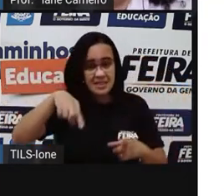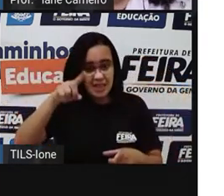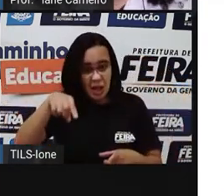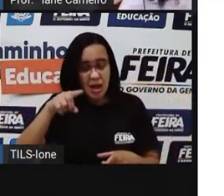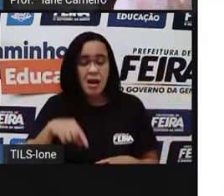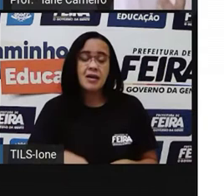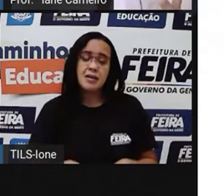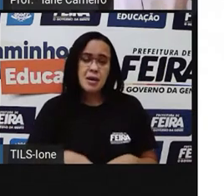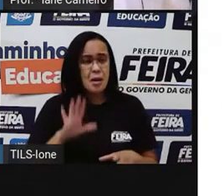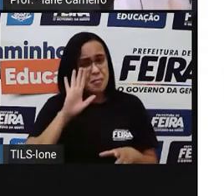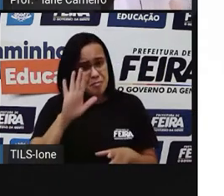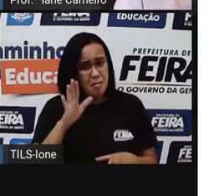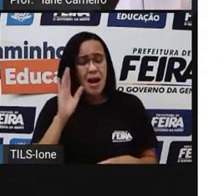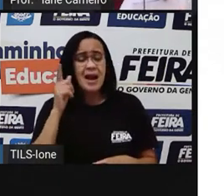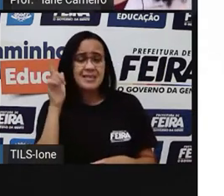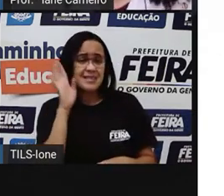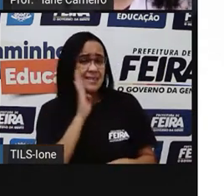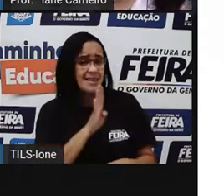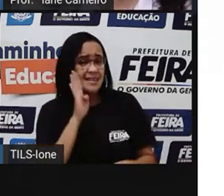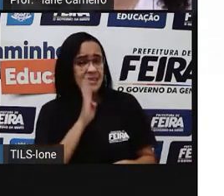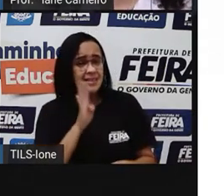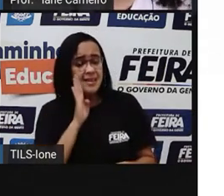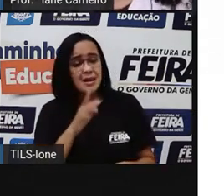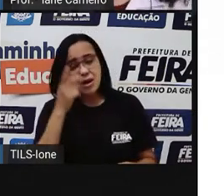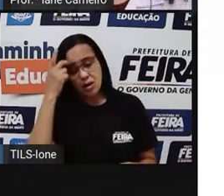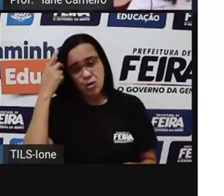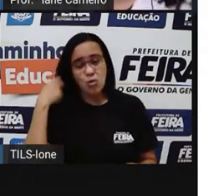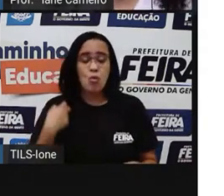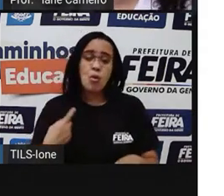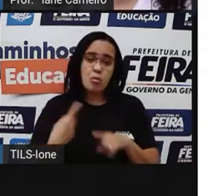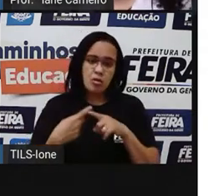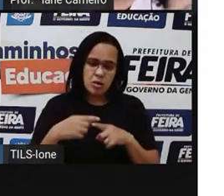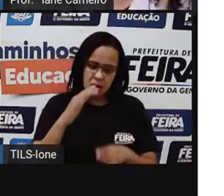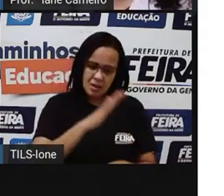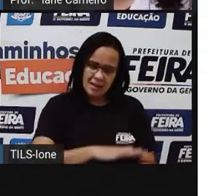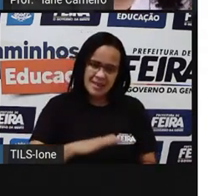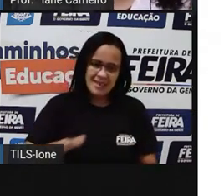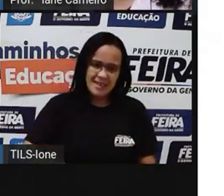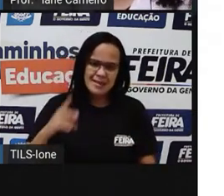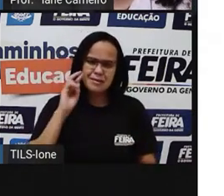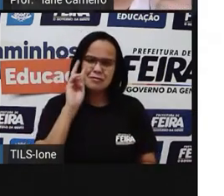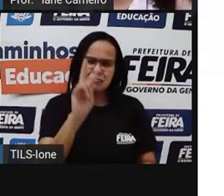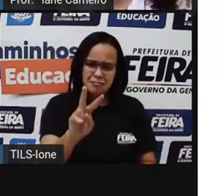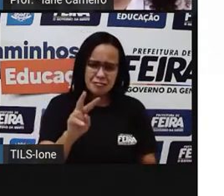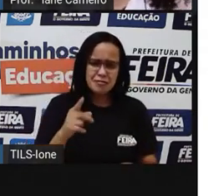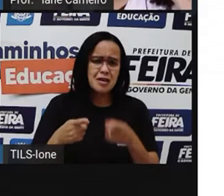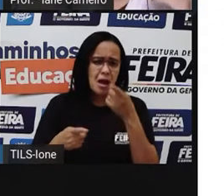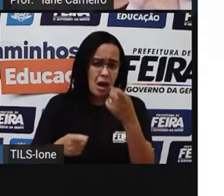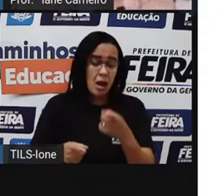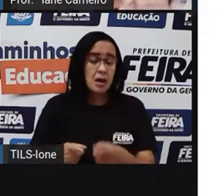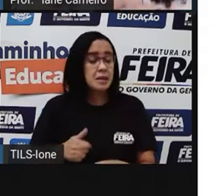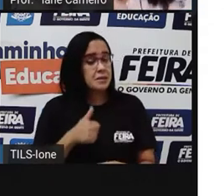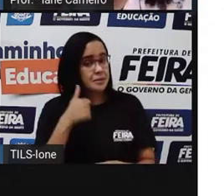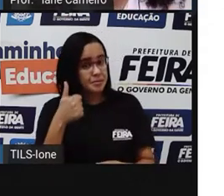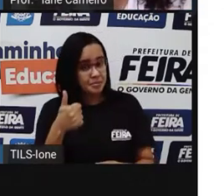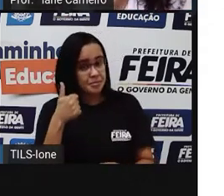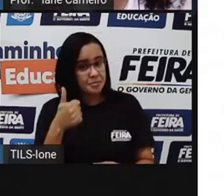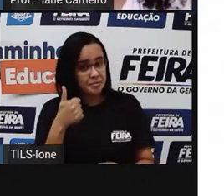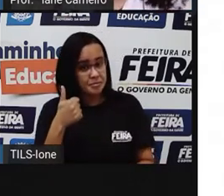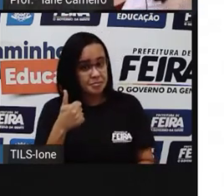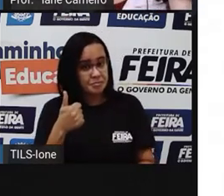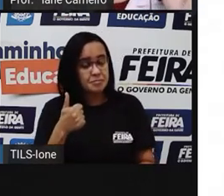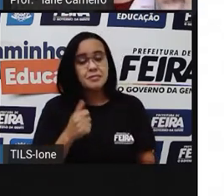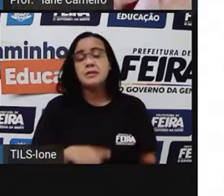simpática, né? Porque a gente cresce achando que bruxa é ruim, né? Que bruxa é má. Mas essa bruxa, ela é boa porque ela protege a